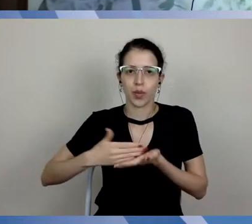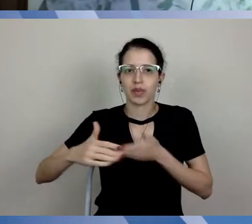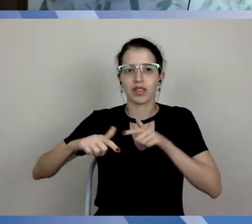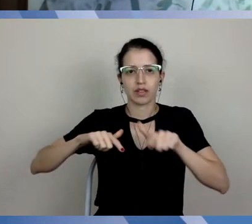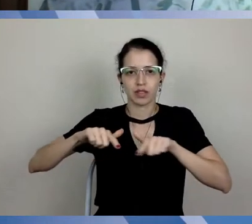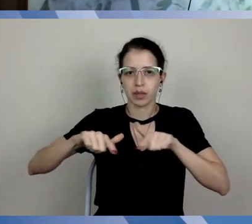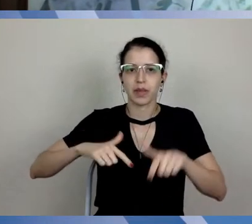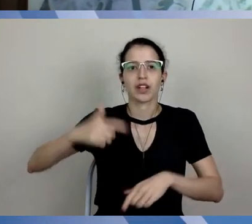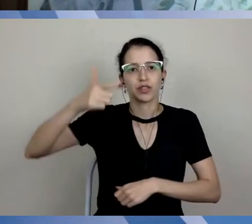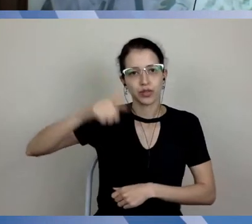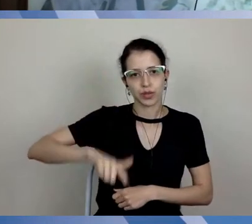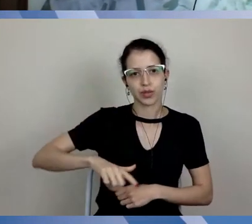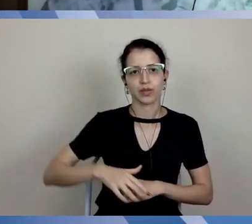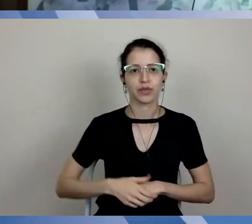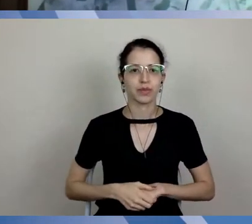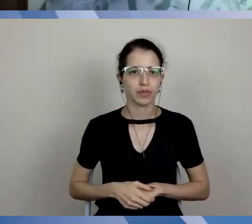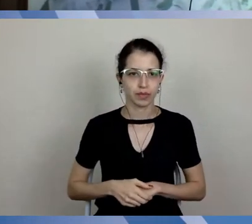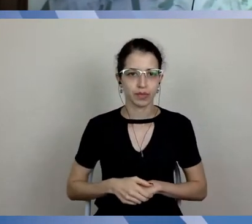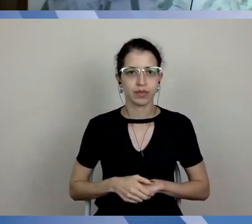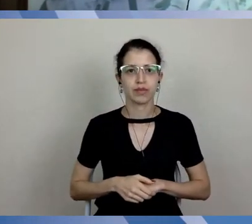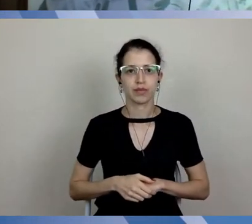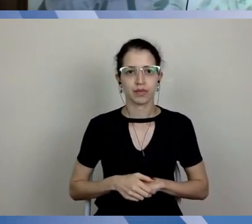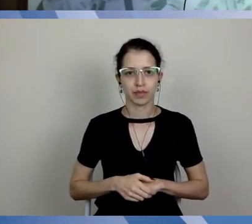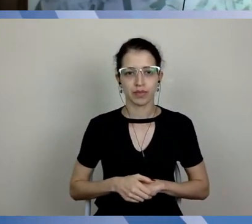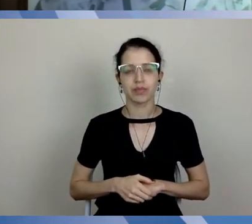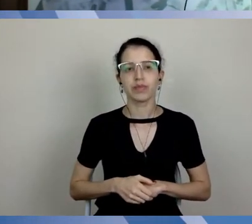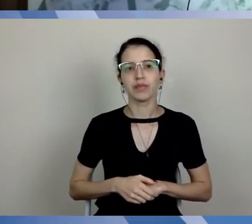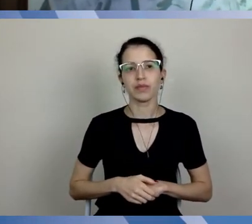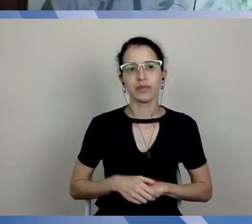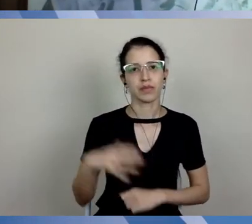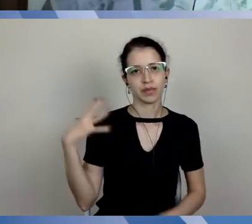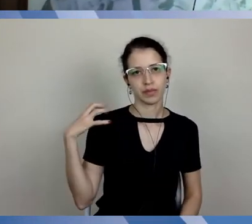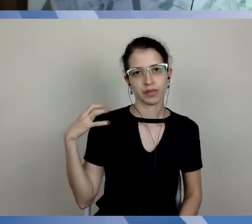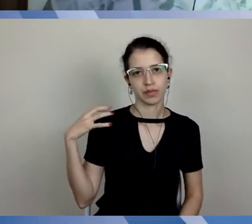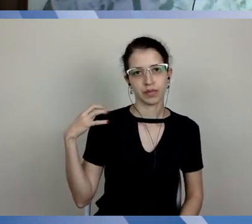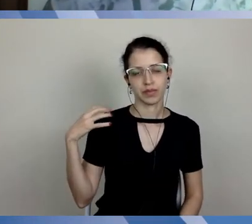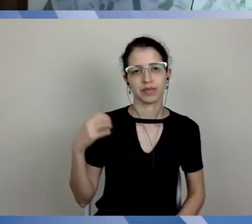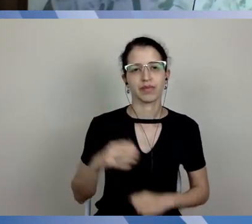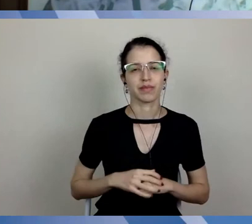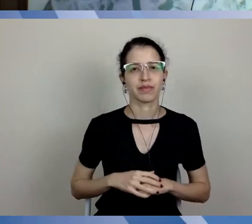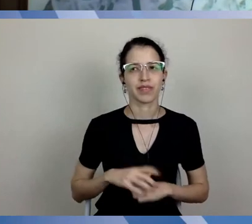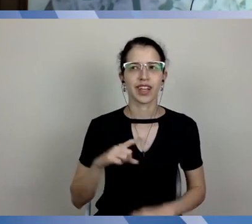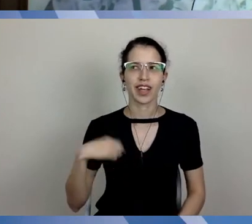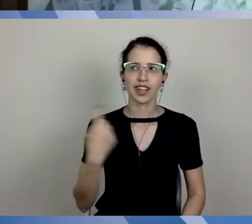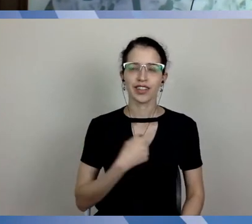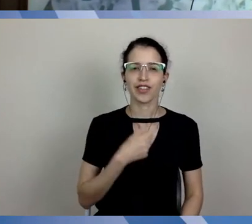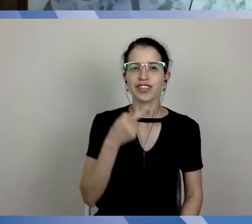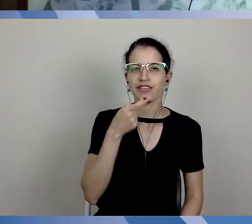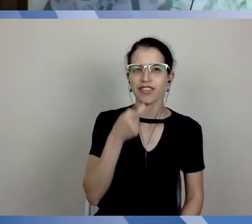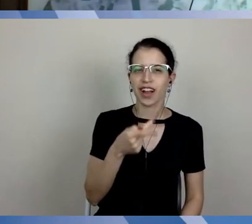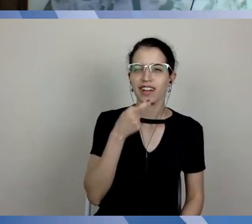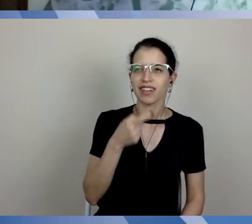Ô Mariana, eu acho que a gente tem falado Neve e Neves, será que vale a pena, Bernardino, a gente explicar o novo